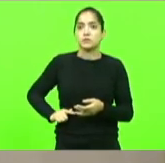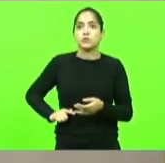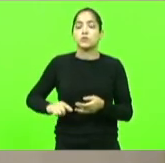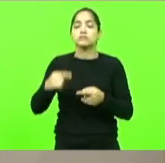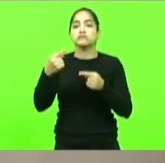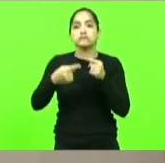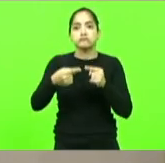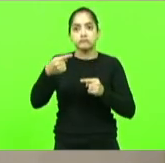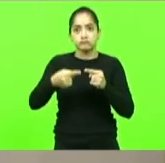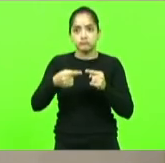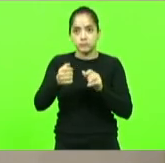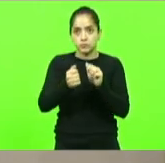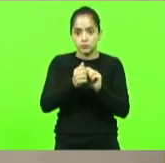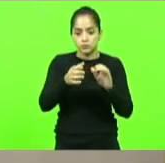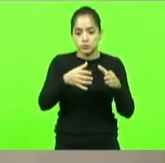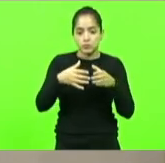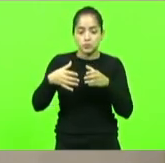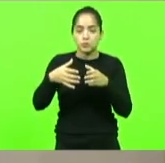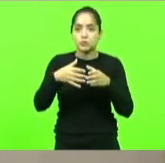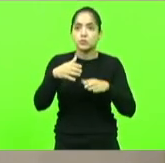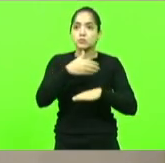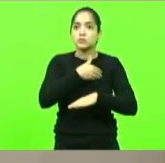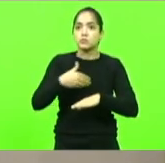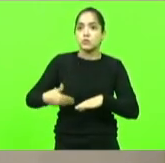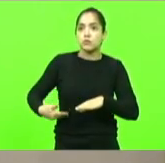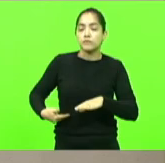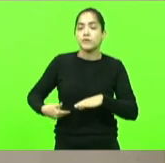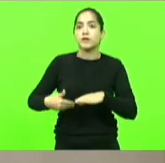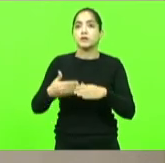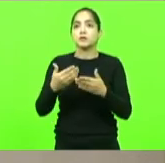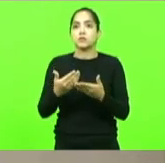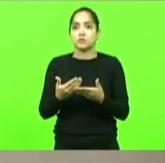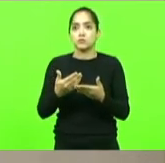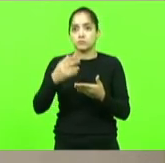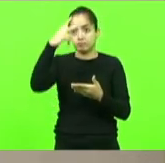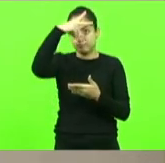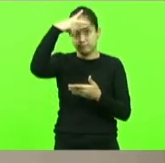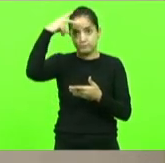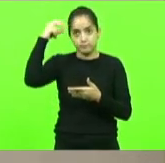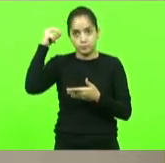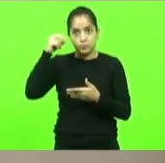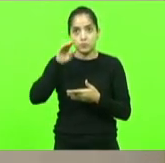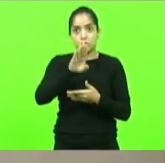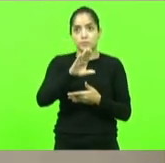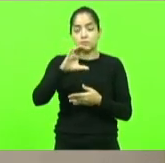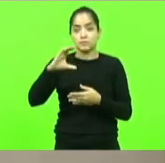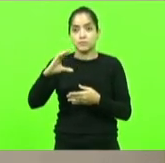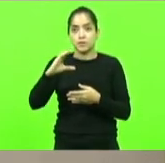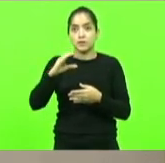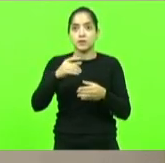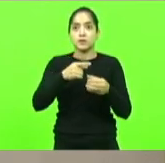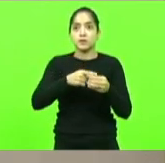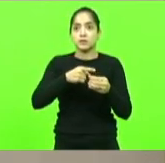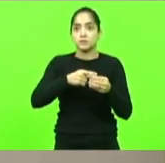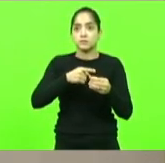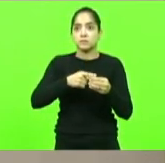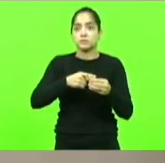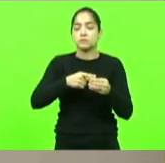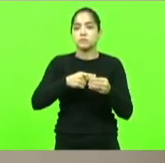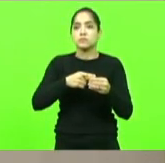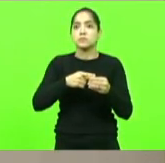junto aos órgãos competentes do governo sobre os encaminhamentos da Prefeitura de Balneário Camboriú no que tange a conclusão e